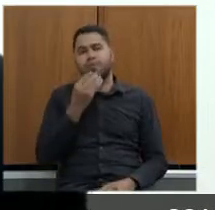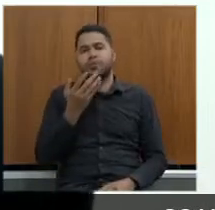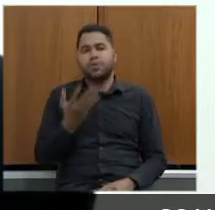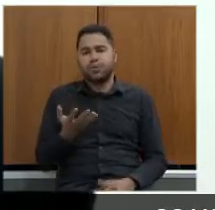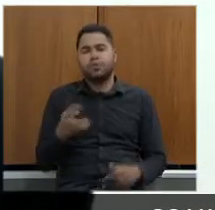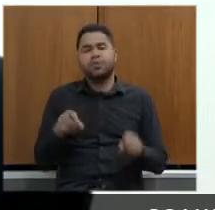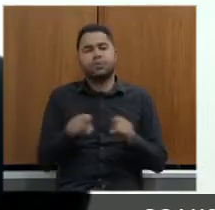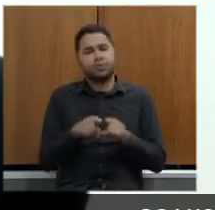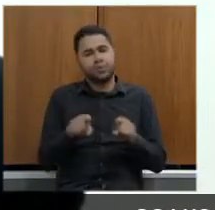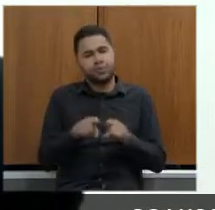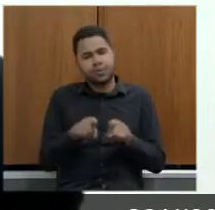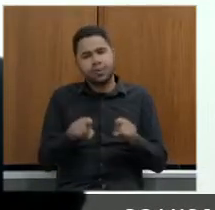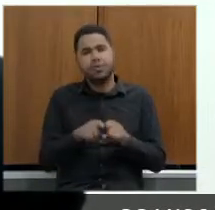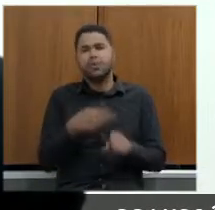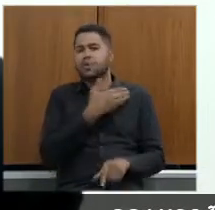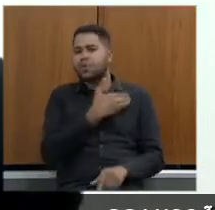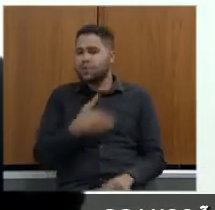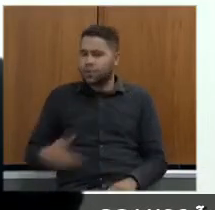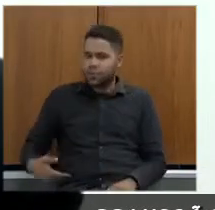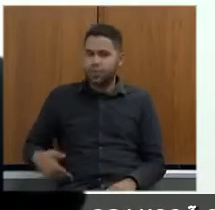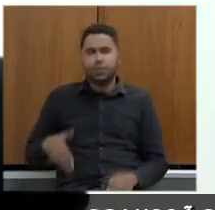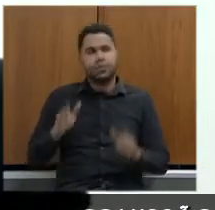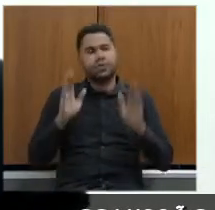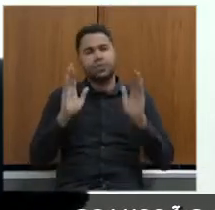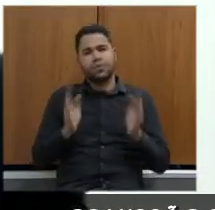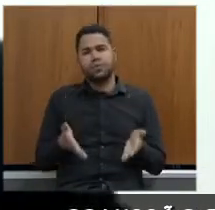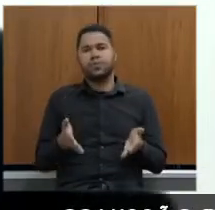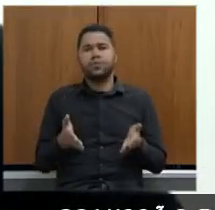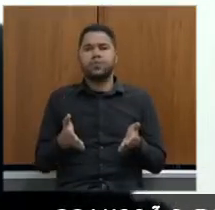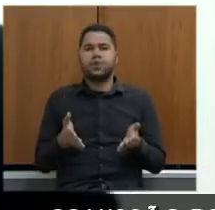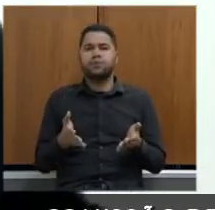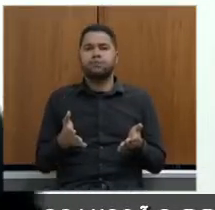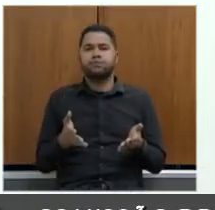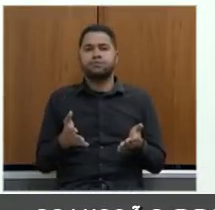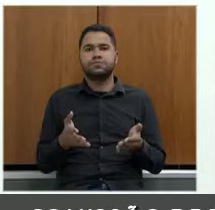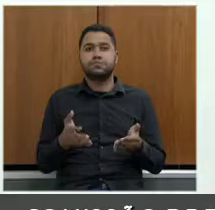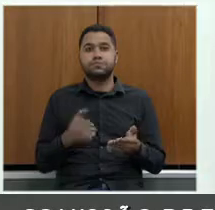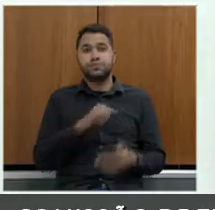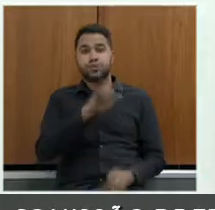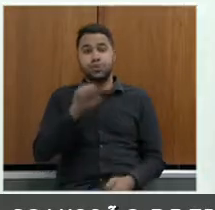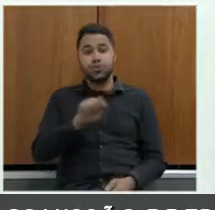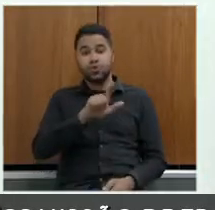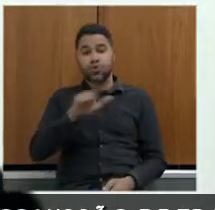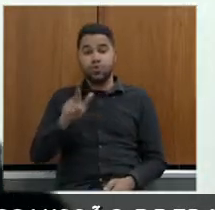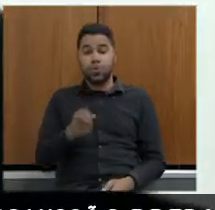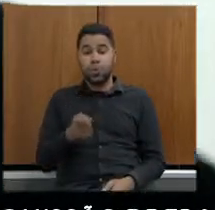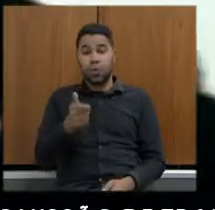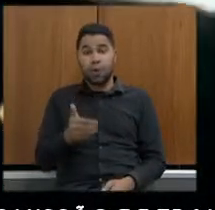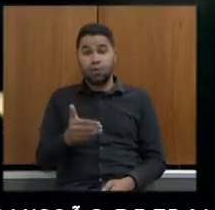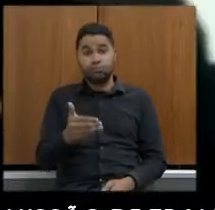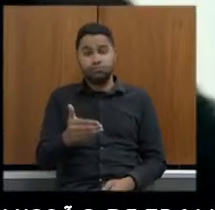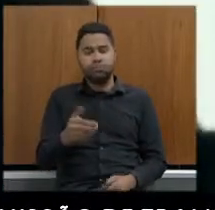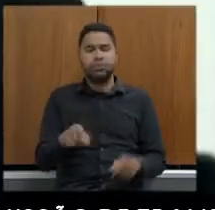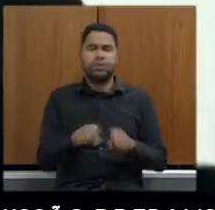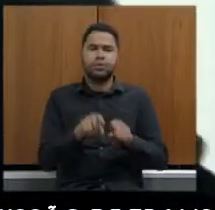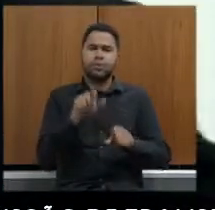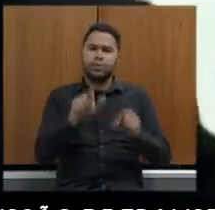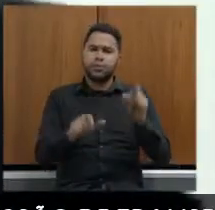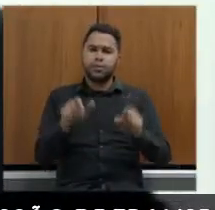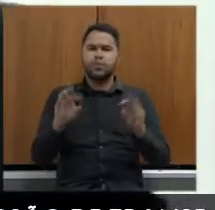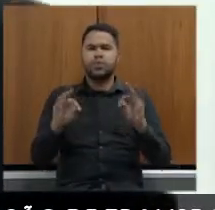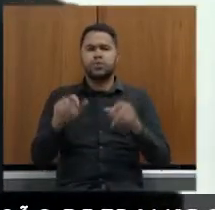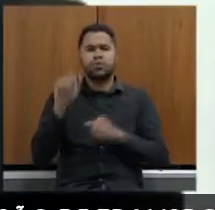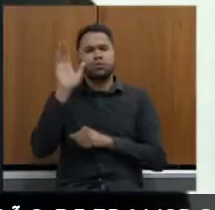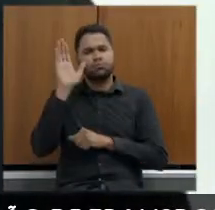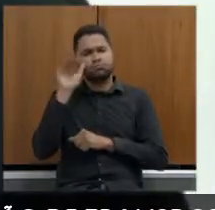da mesma forma do governo que nós estamos aí já meando já julho e da mesma forma os telespectadores a todos que nos